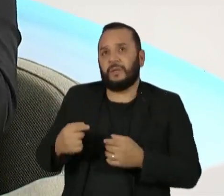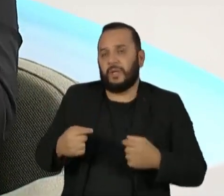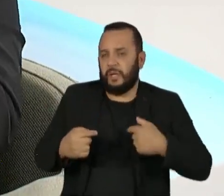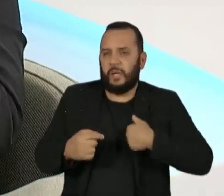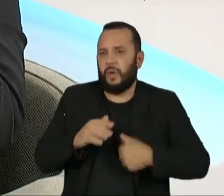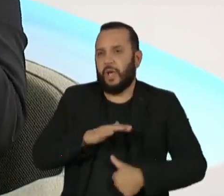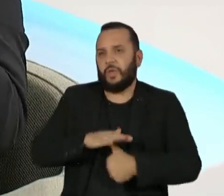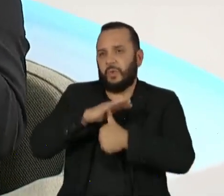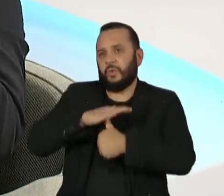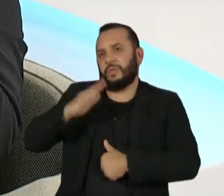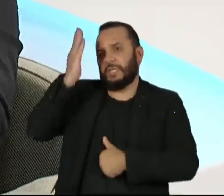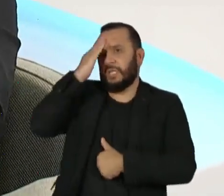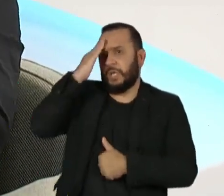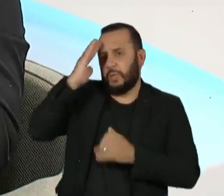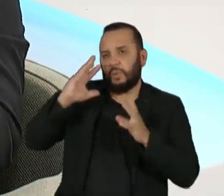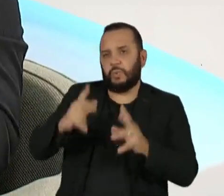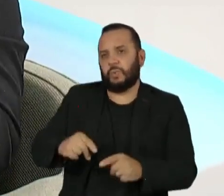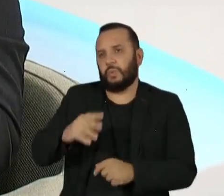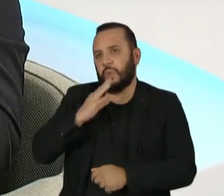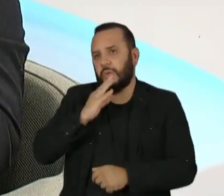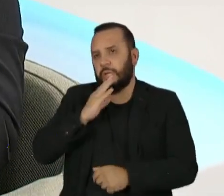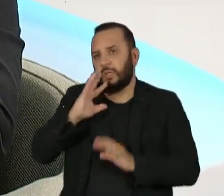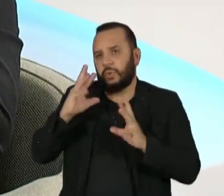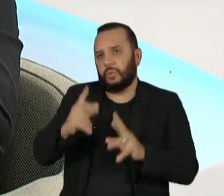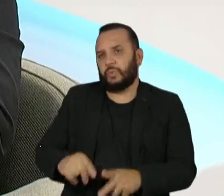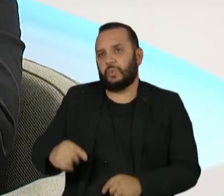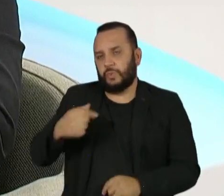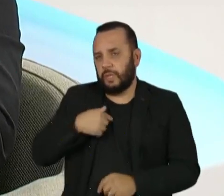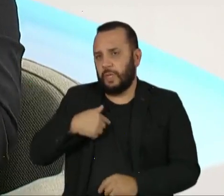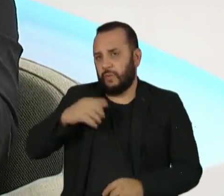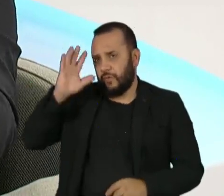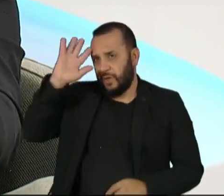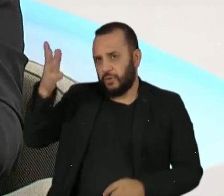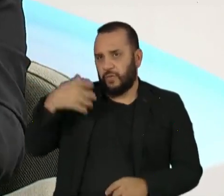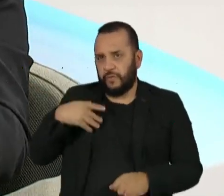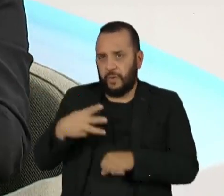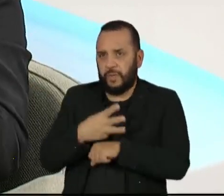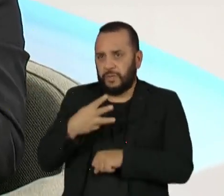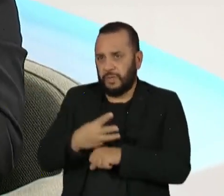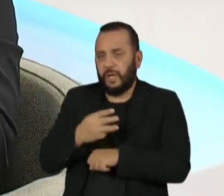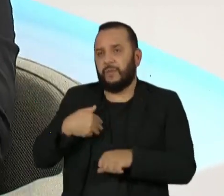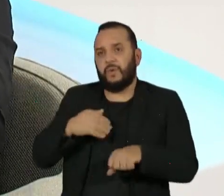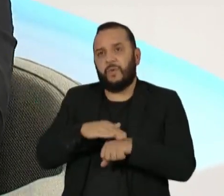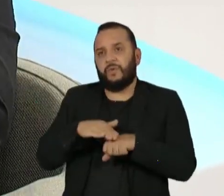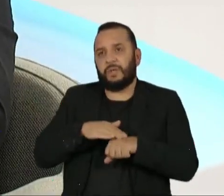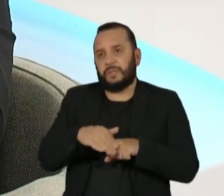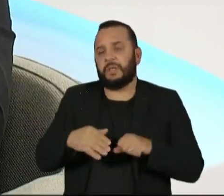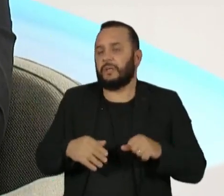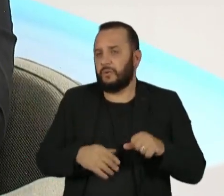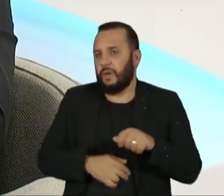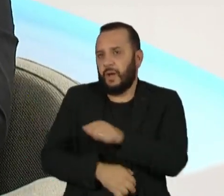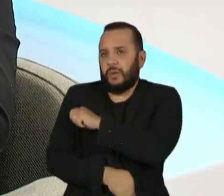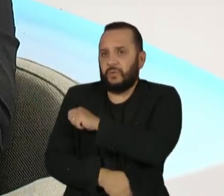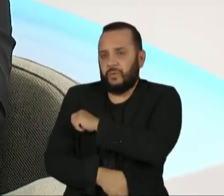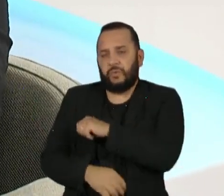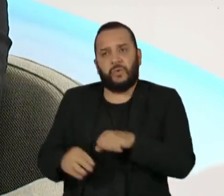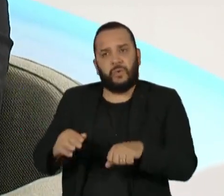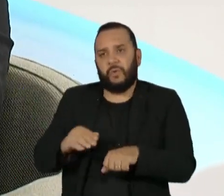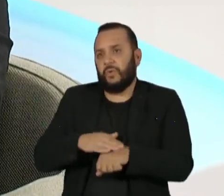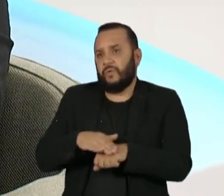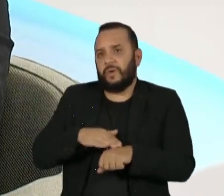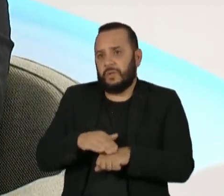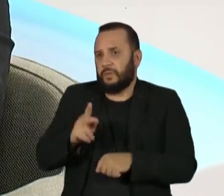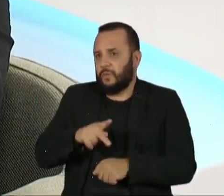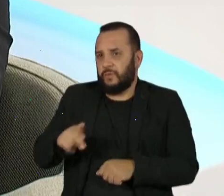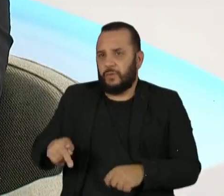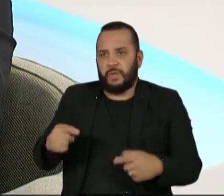conhece tudo, que ele sabe tudo e que ele vai resolver com o WhatsApp, conversando com aluno, conversando com o professor. Quer dizer, eu